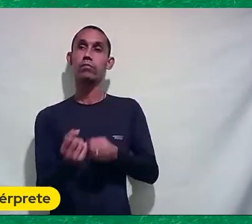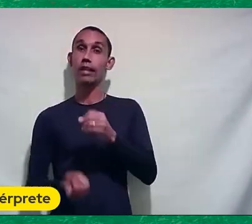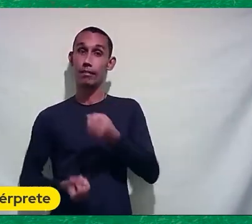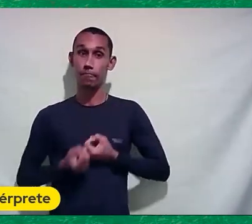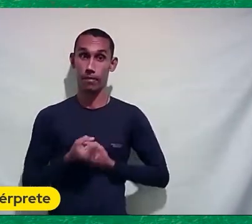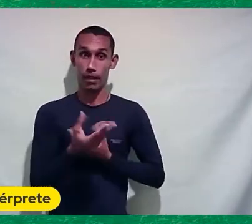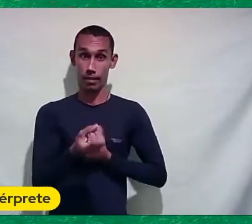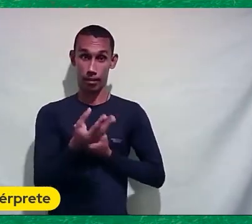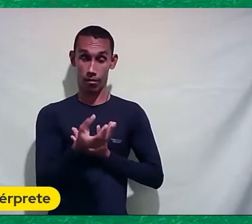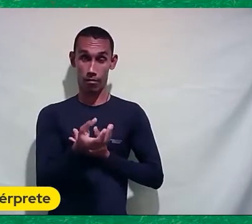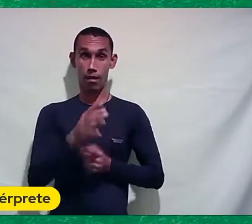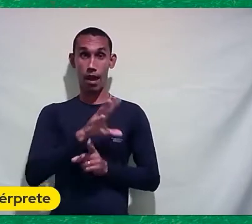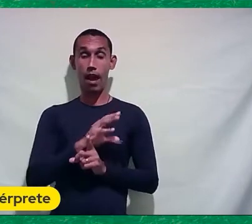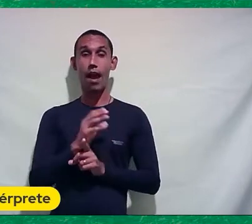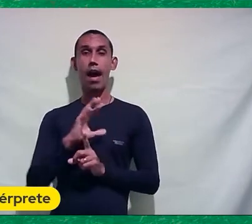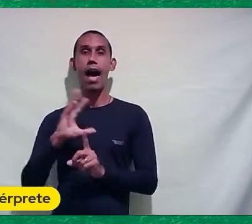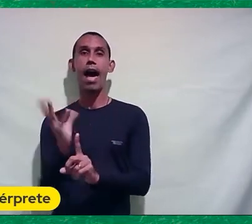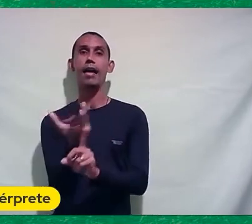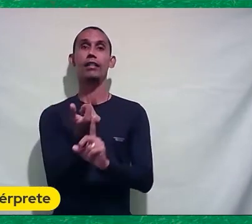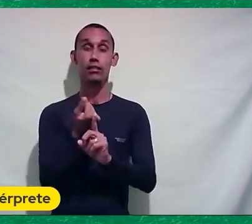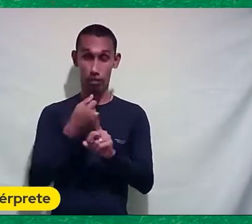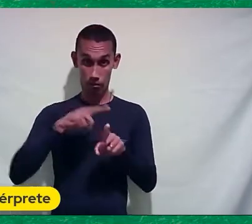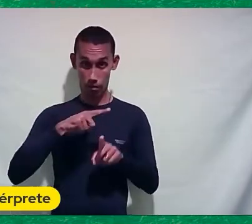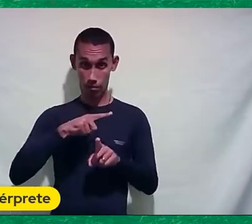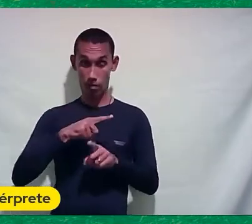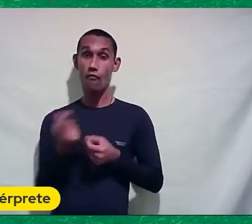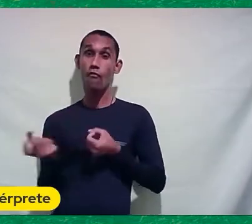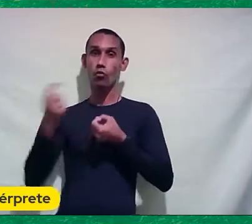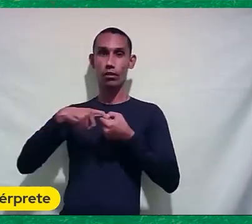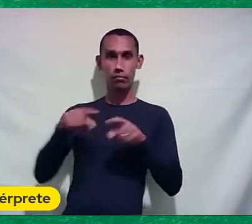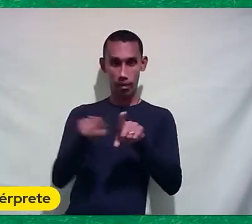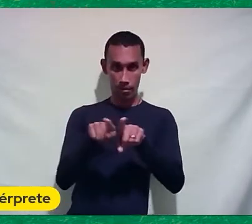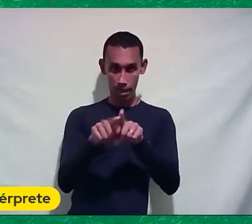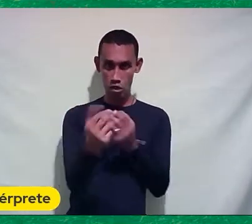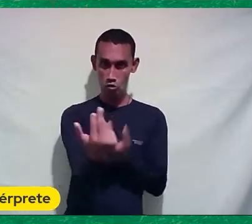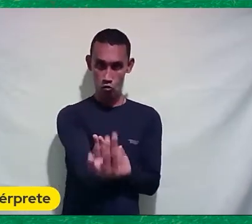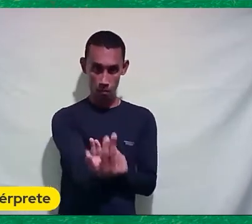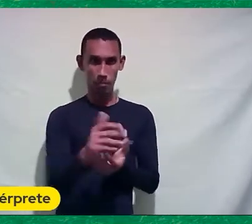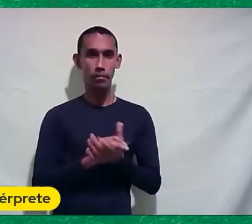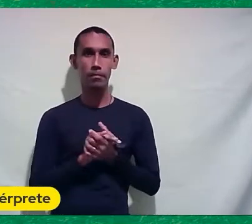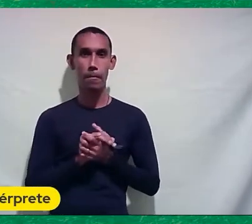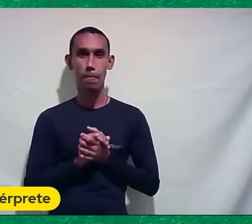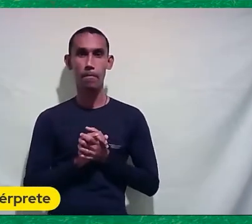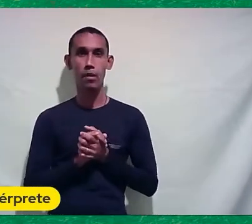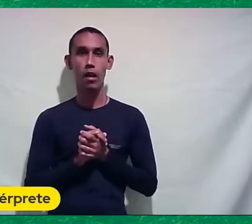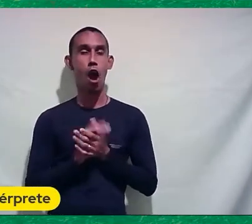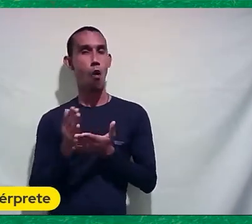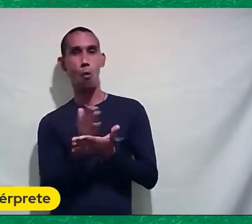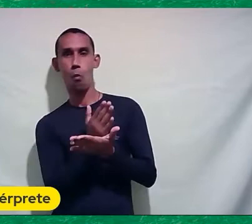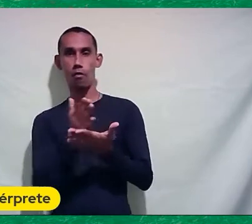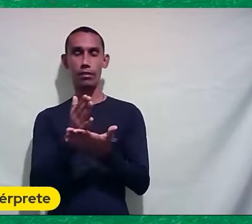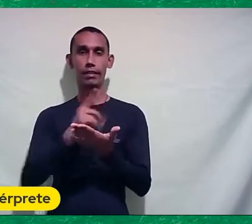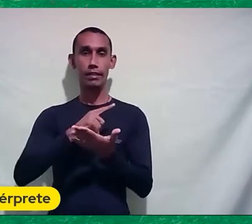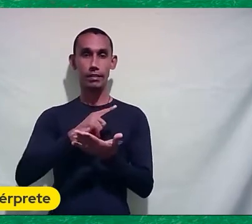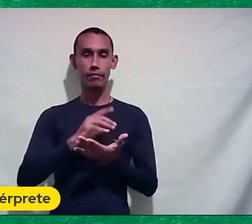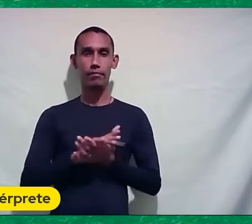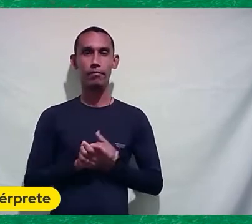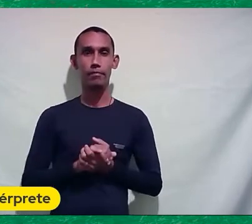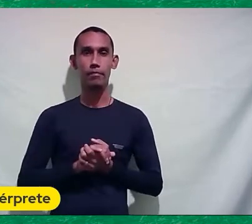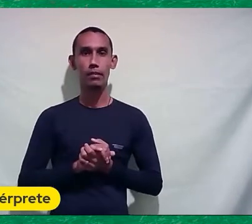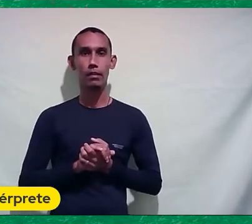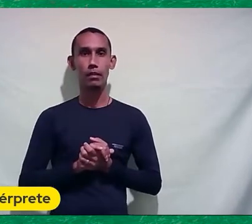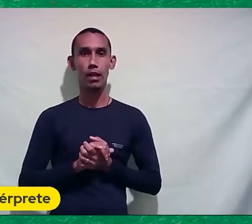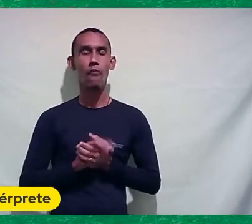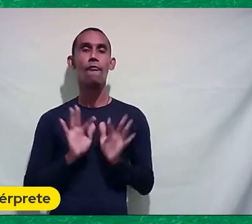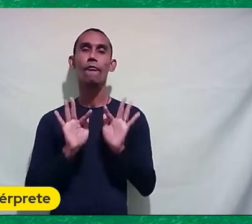artística Está retornando Como ele estava retornando também Com alguma coisa a dizer Mas é um